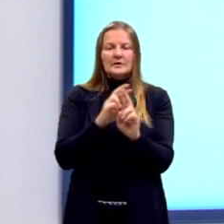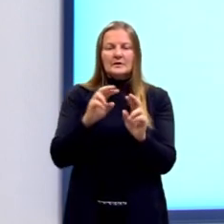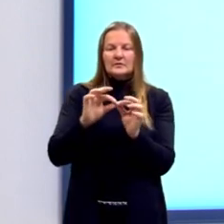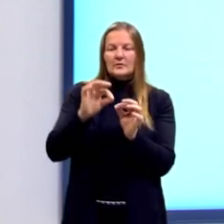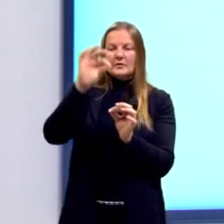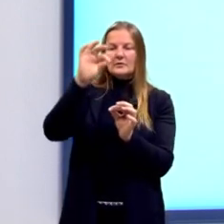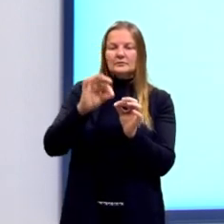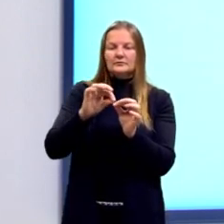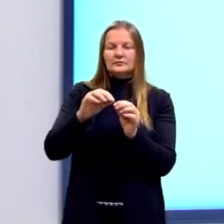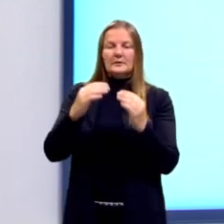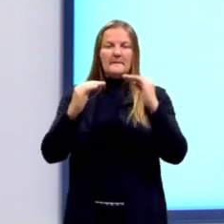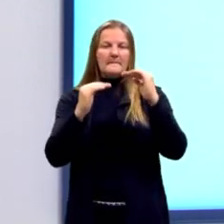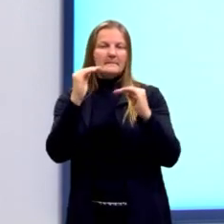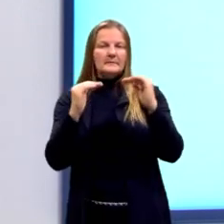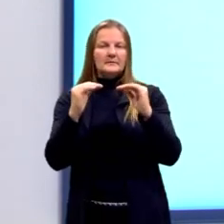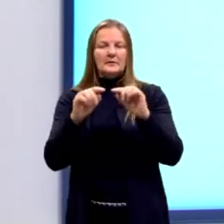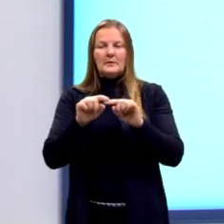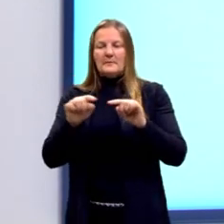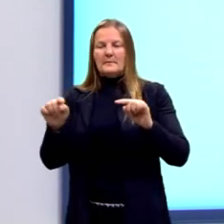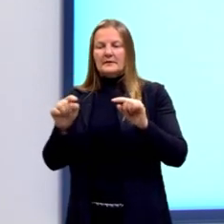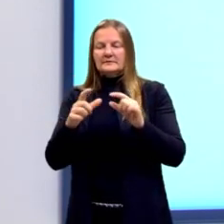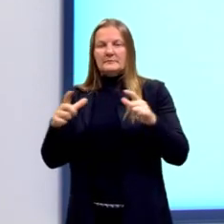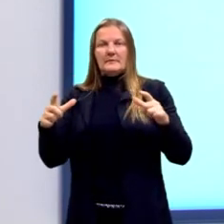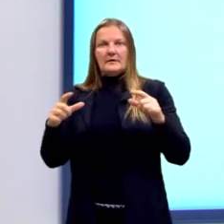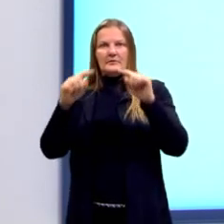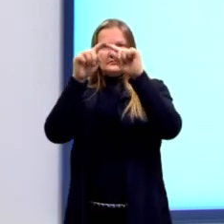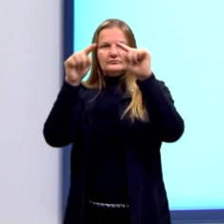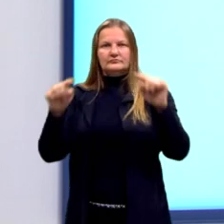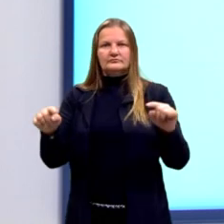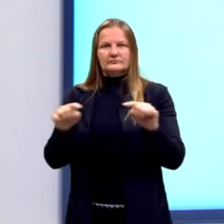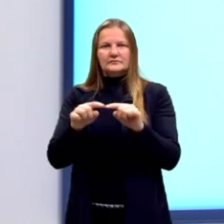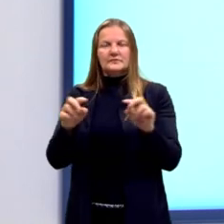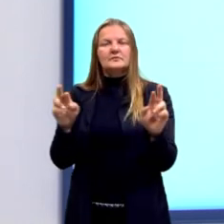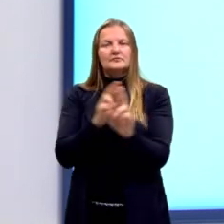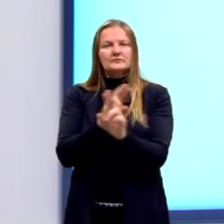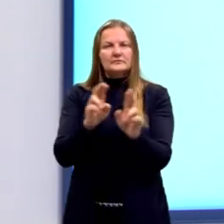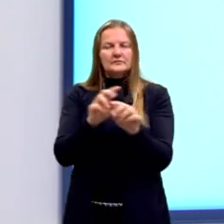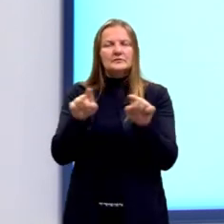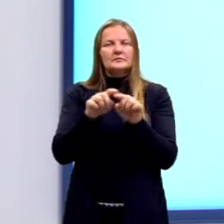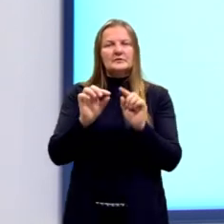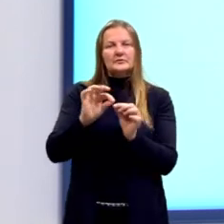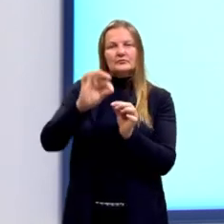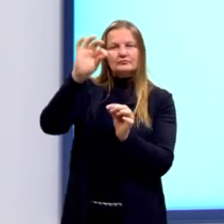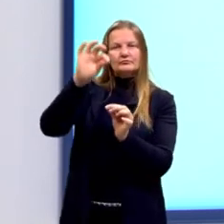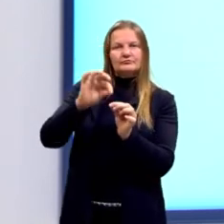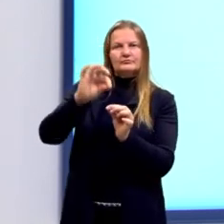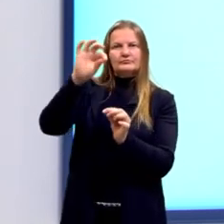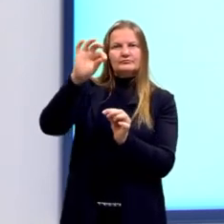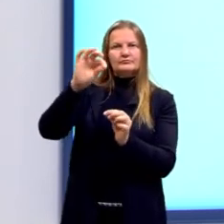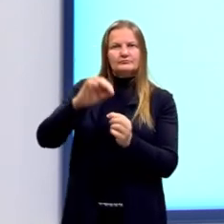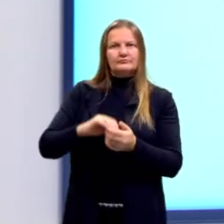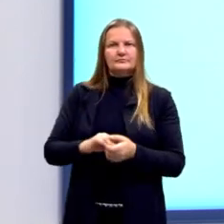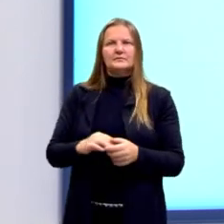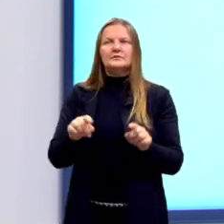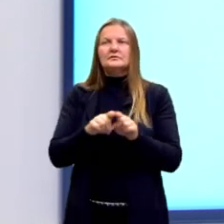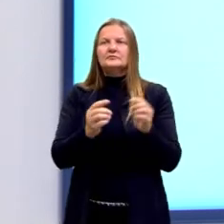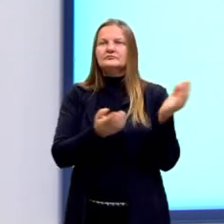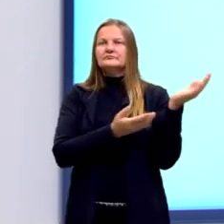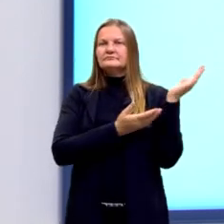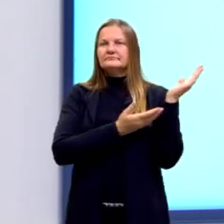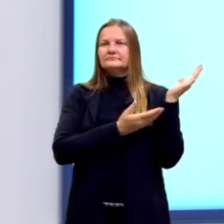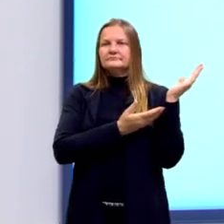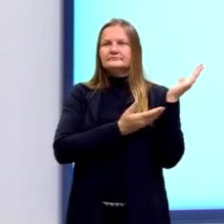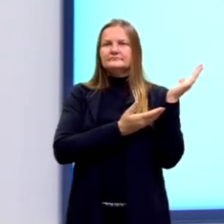é proporcional à base do triângulo maior, relacionado, também, com a altura. Temos a nossa